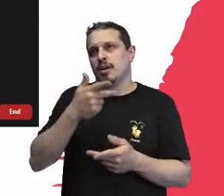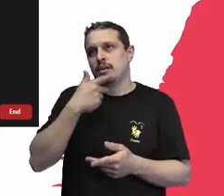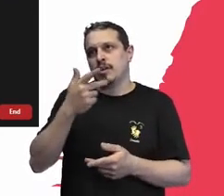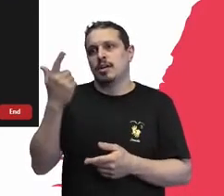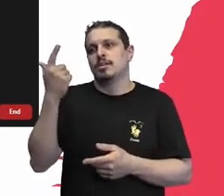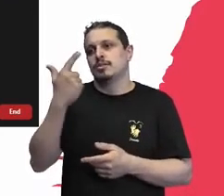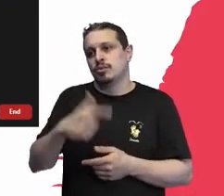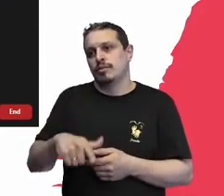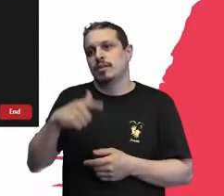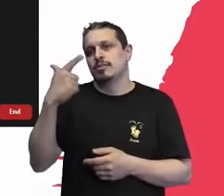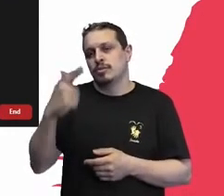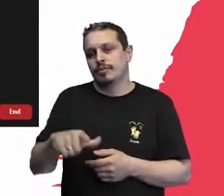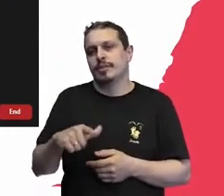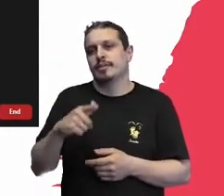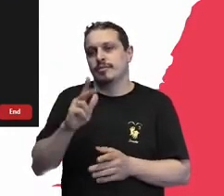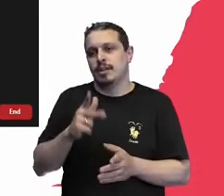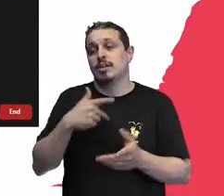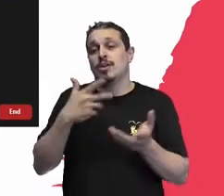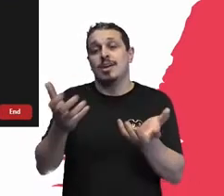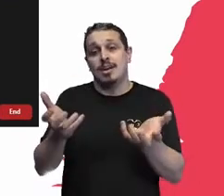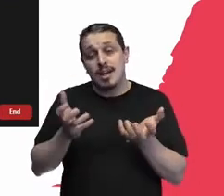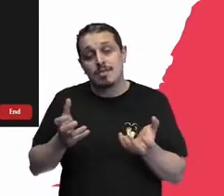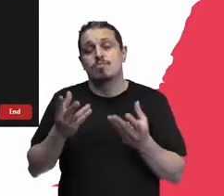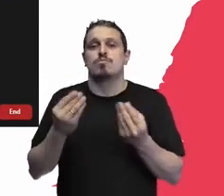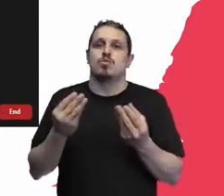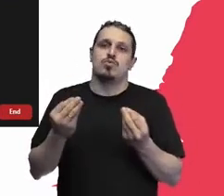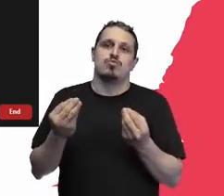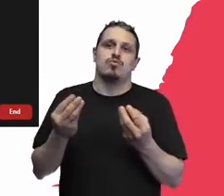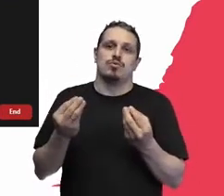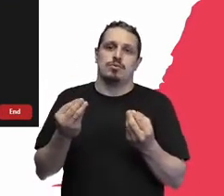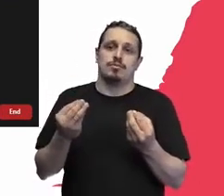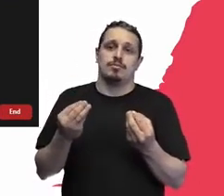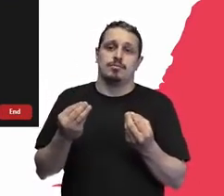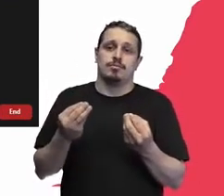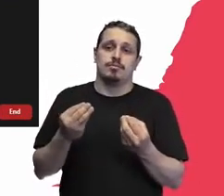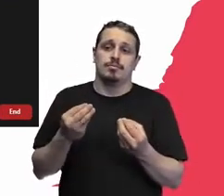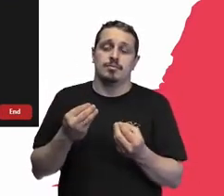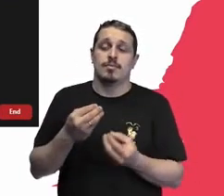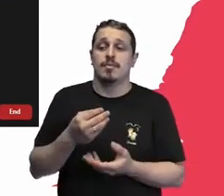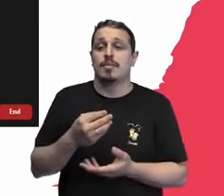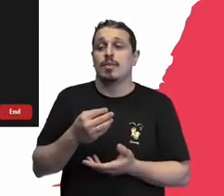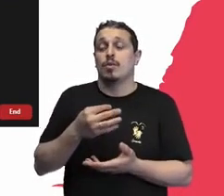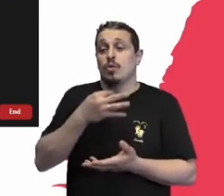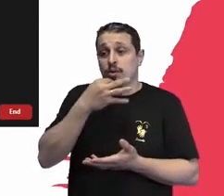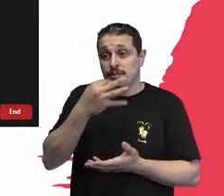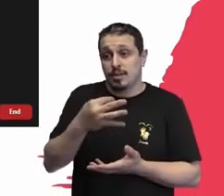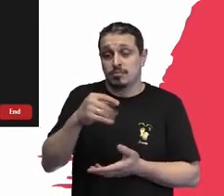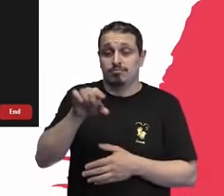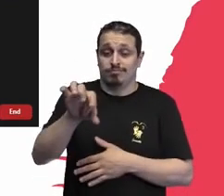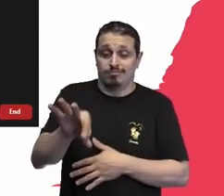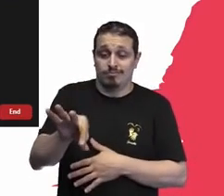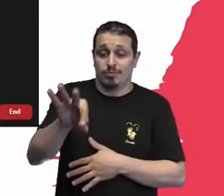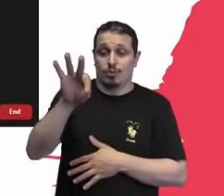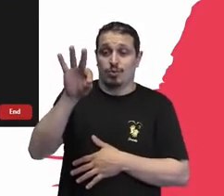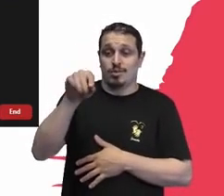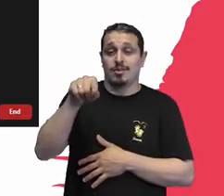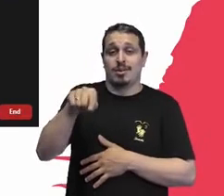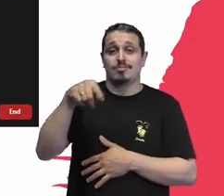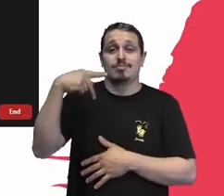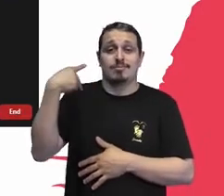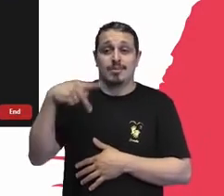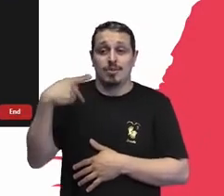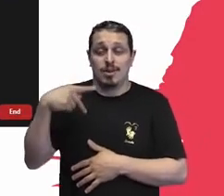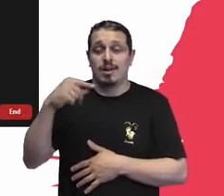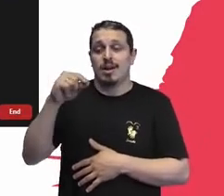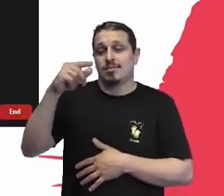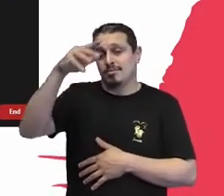quer que essa opção seja uma política pública para que seja acessível. Por